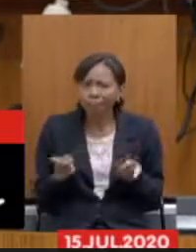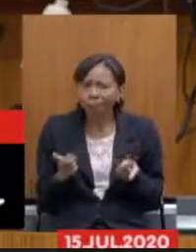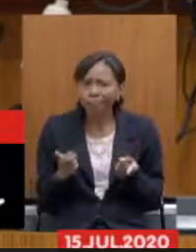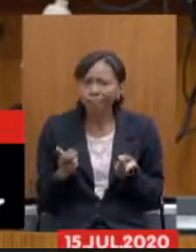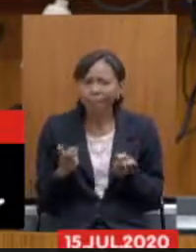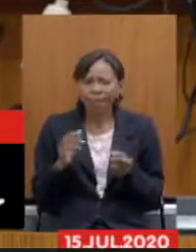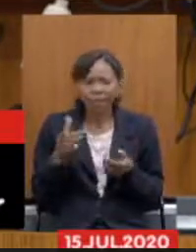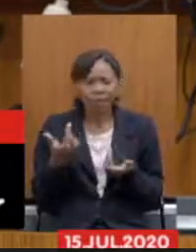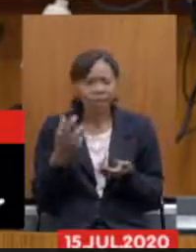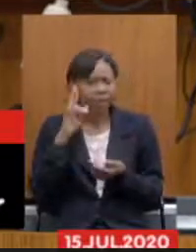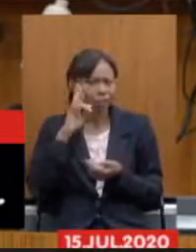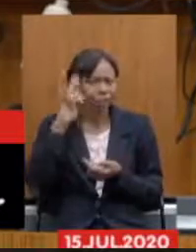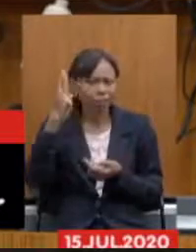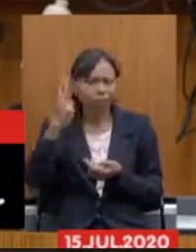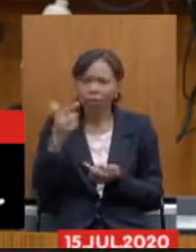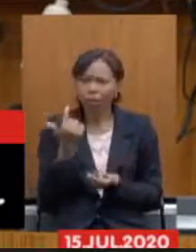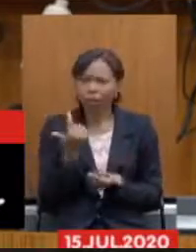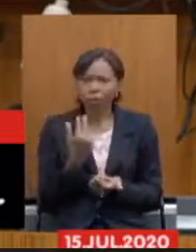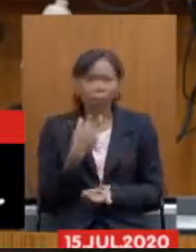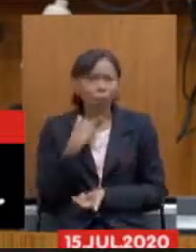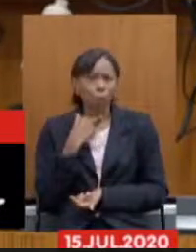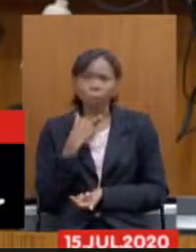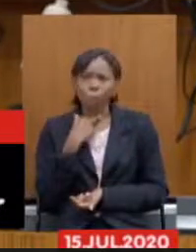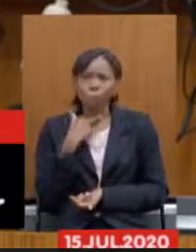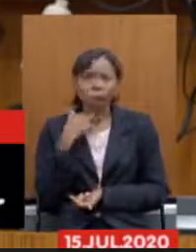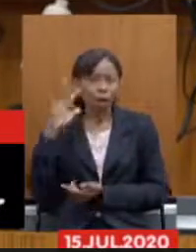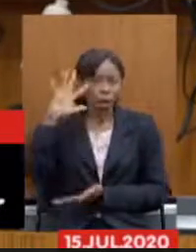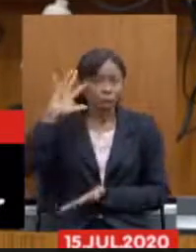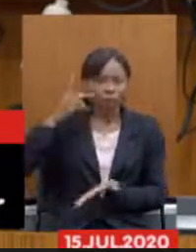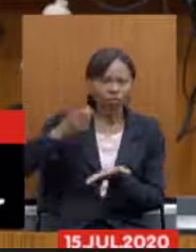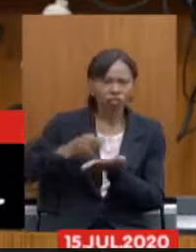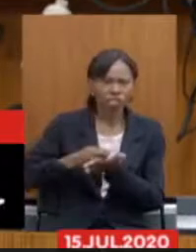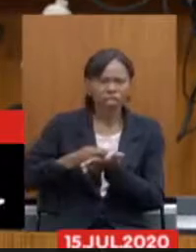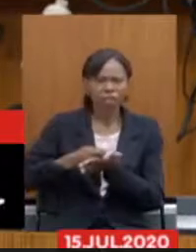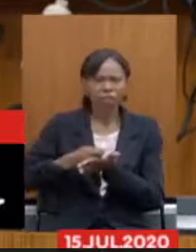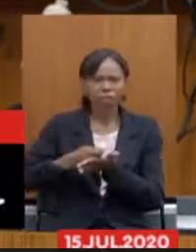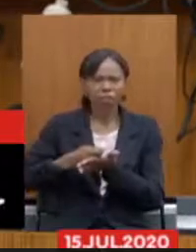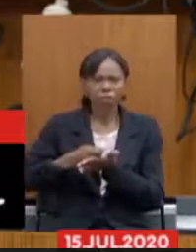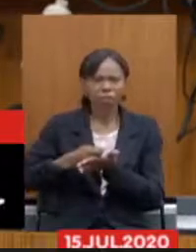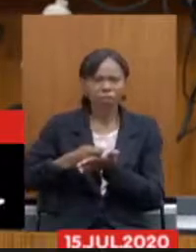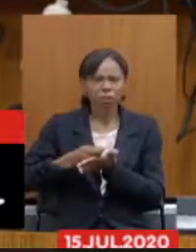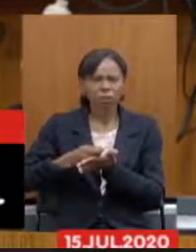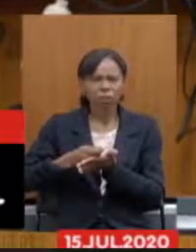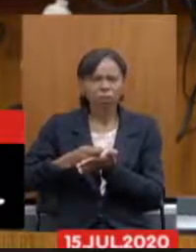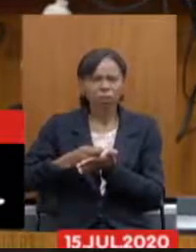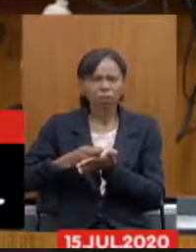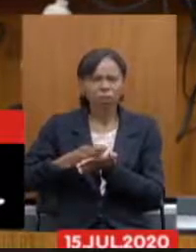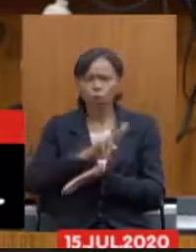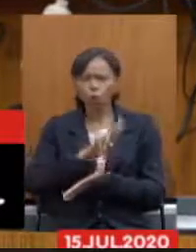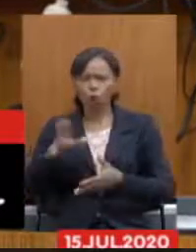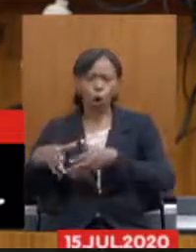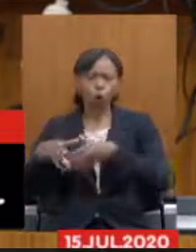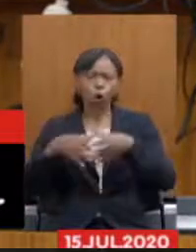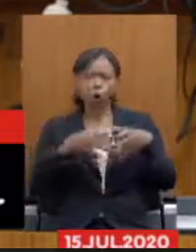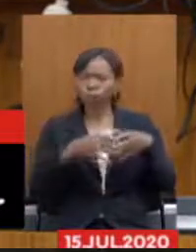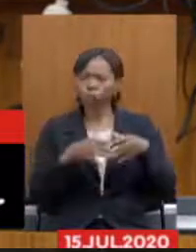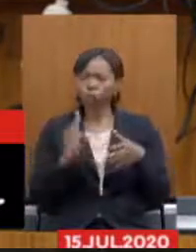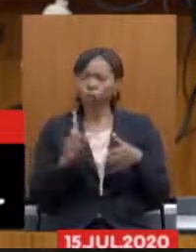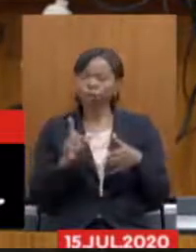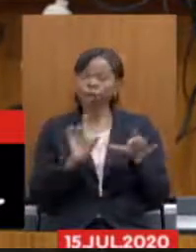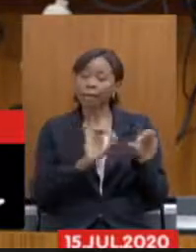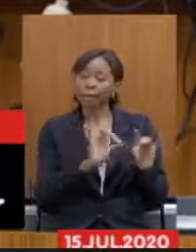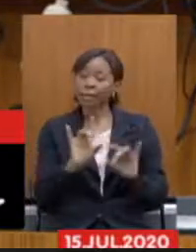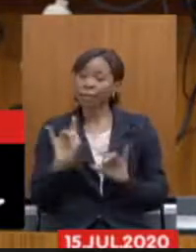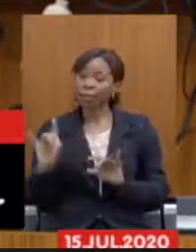não tem carta em branco para decidir de forma absoluta em nome da categoria as entidades têm as suas instâncias próprias